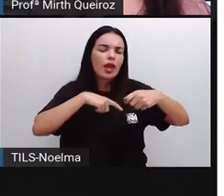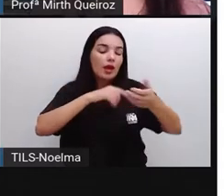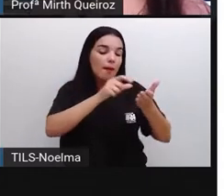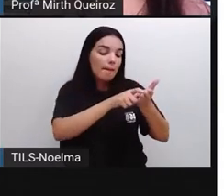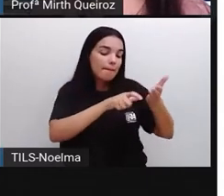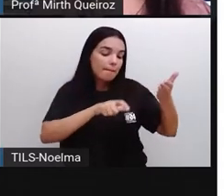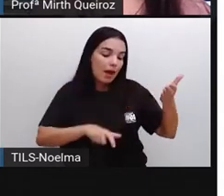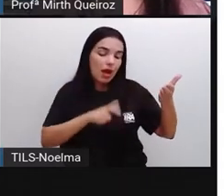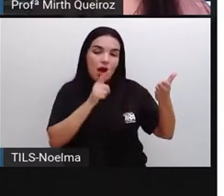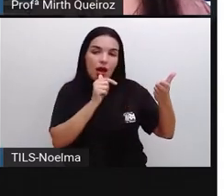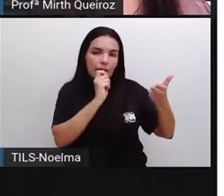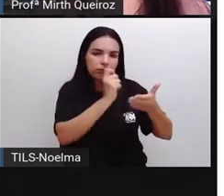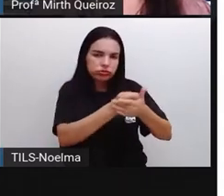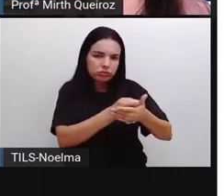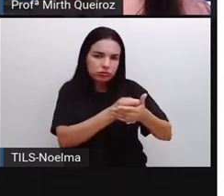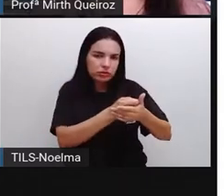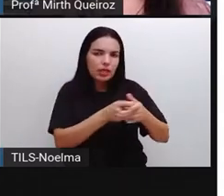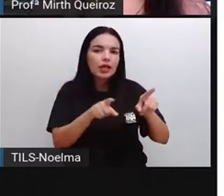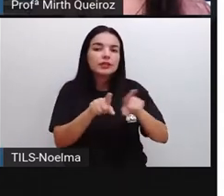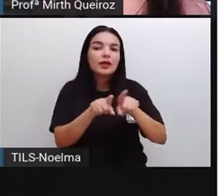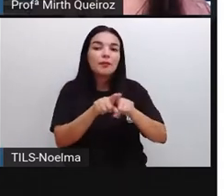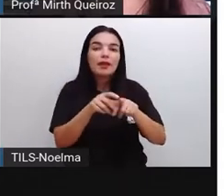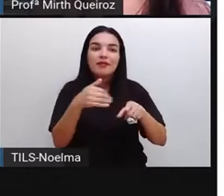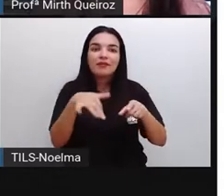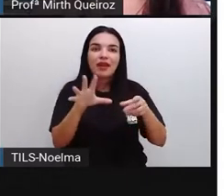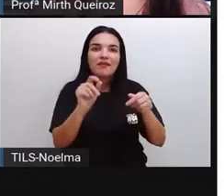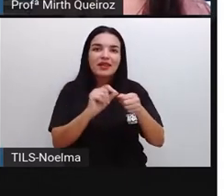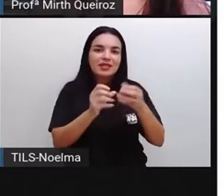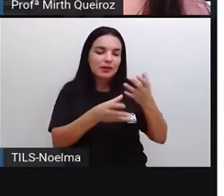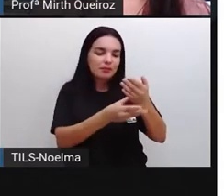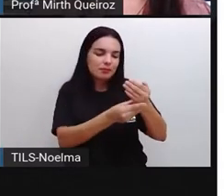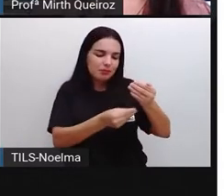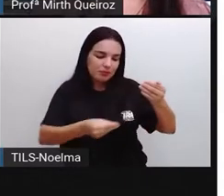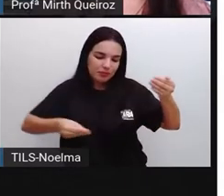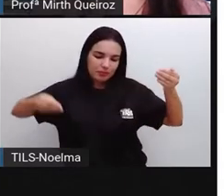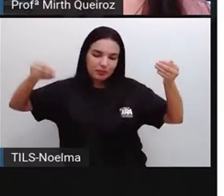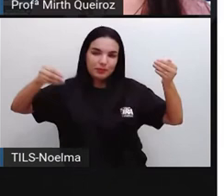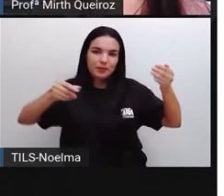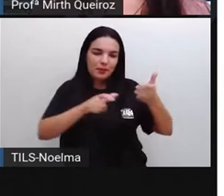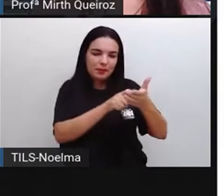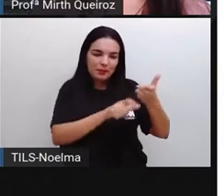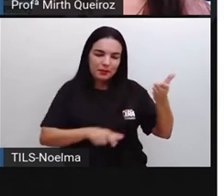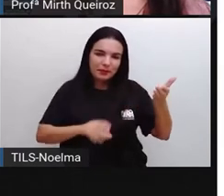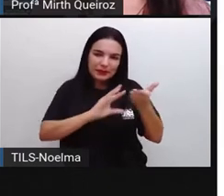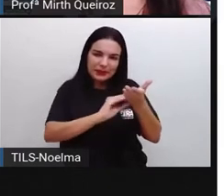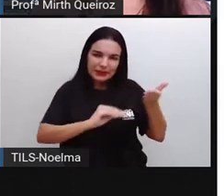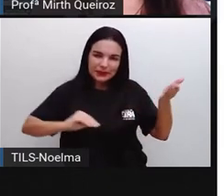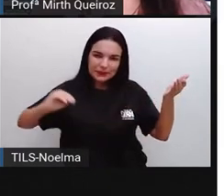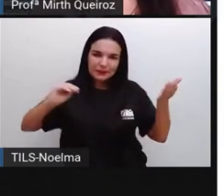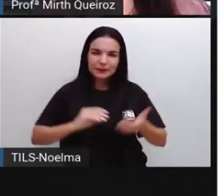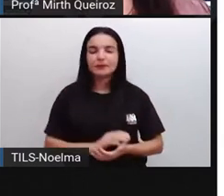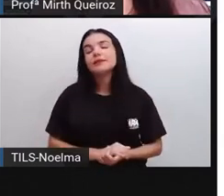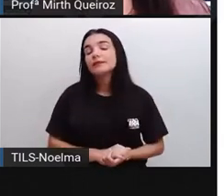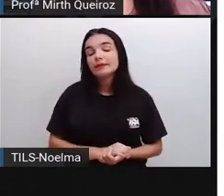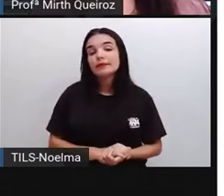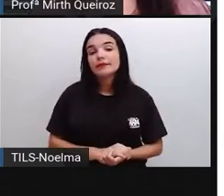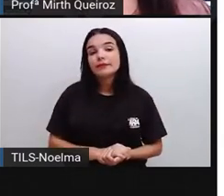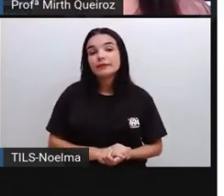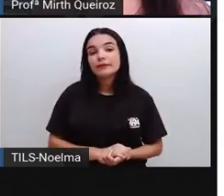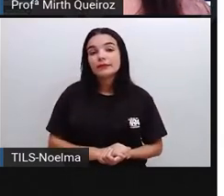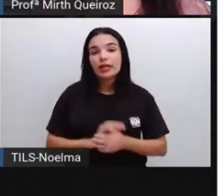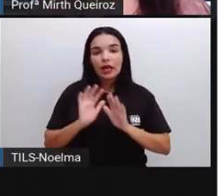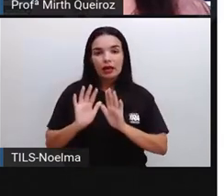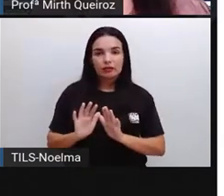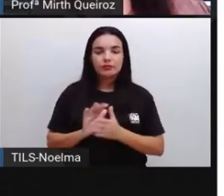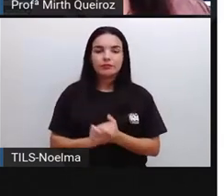analisar a impressão da conta de água. O déficit de universalização